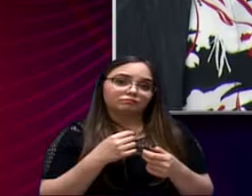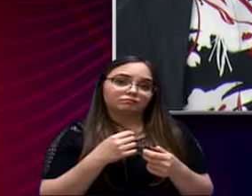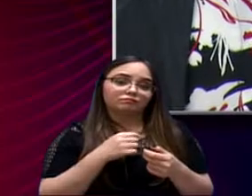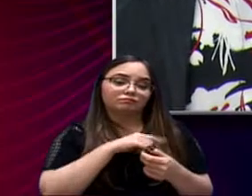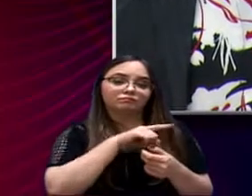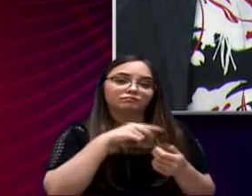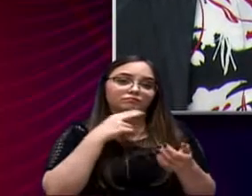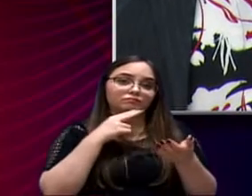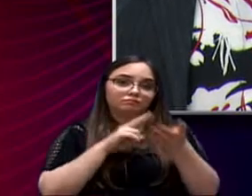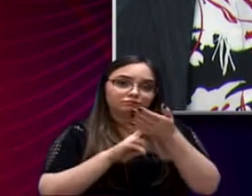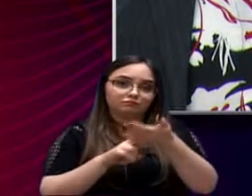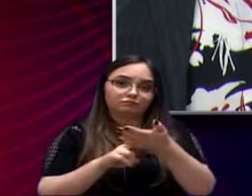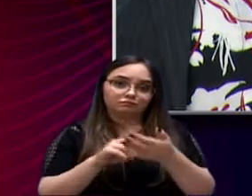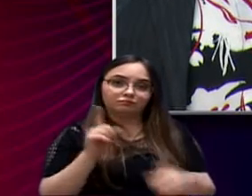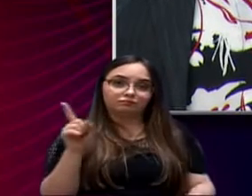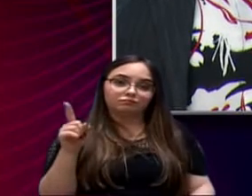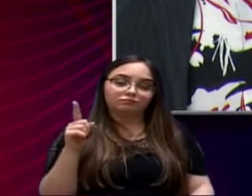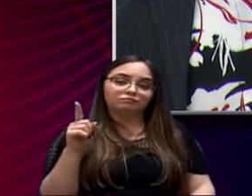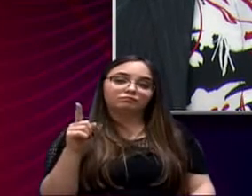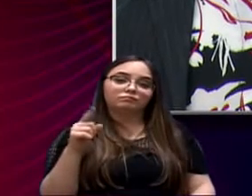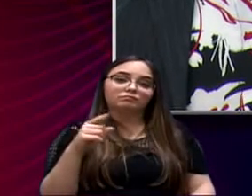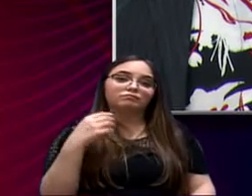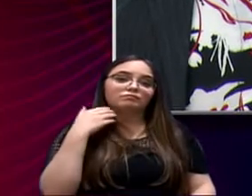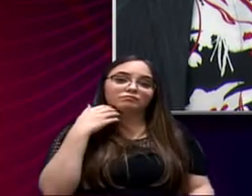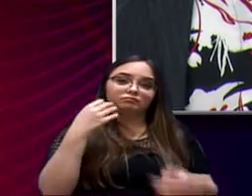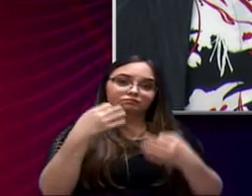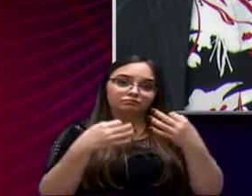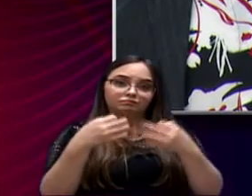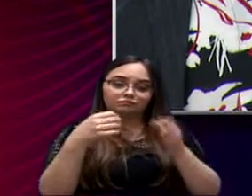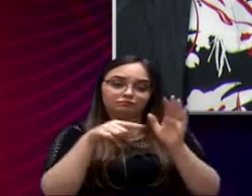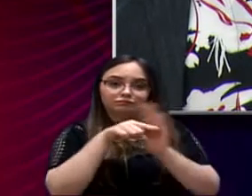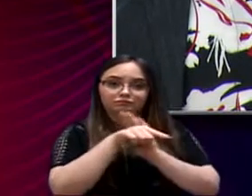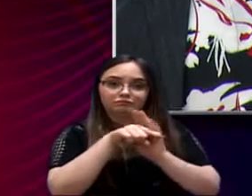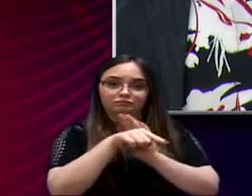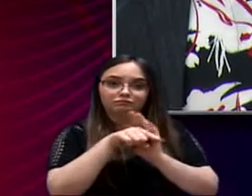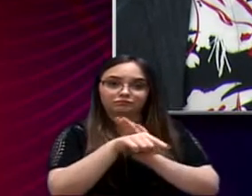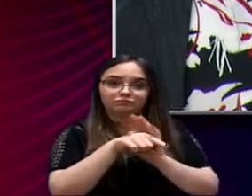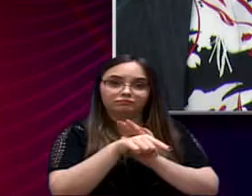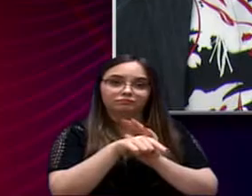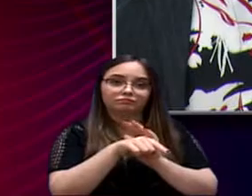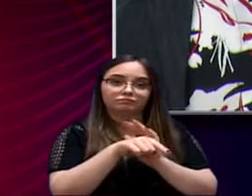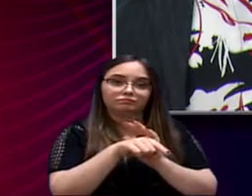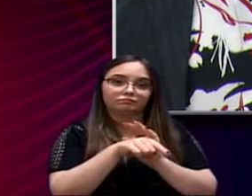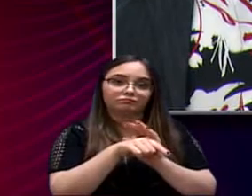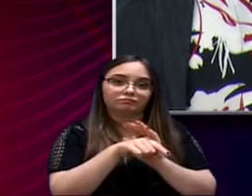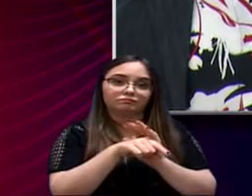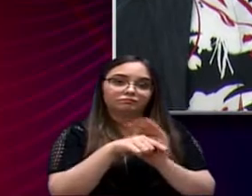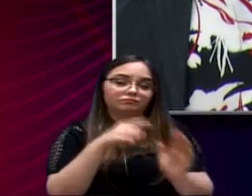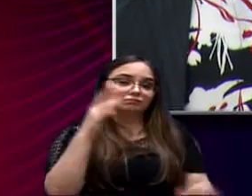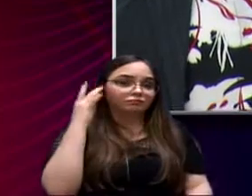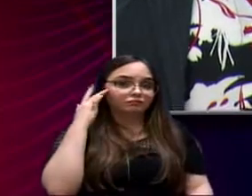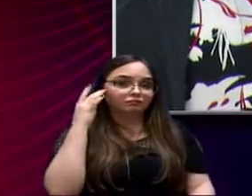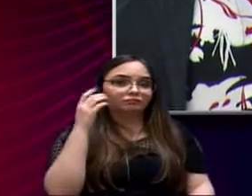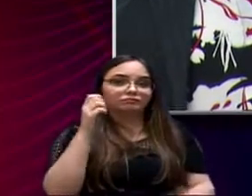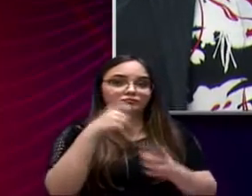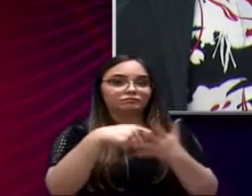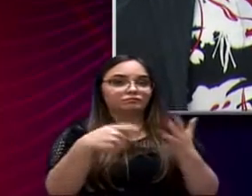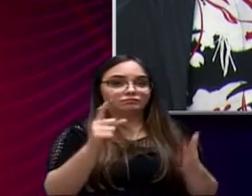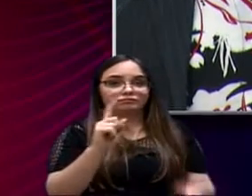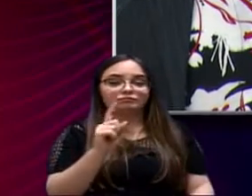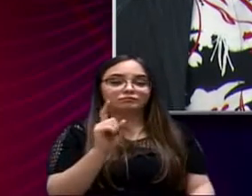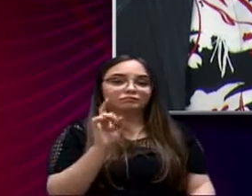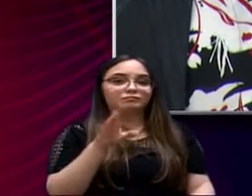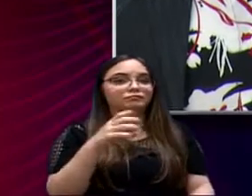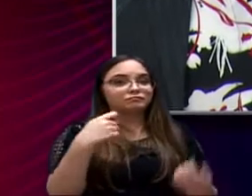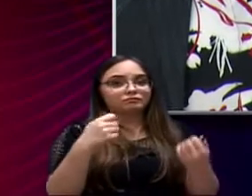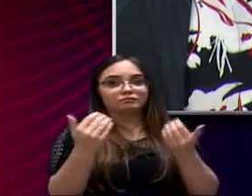Vamos encaminhar para a consultoria jurídica, ela fará uma análise, viu? Isso daí não precisa levar meses, vereador,